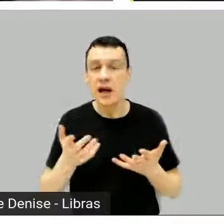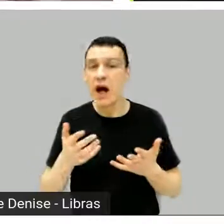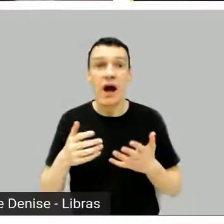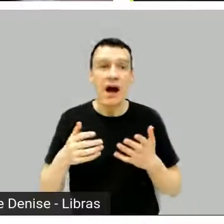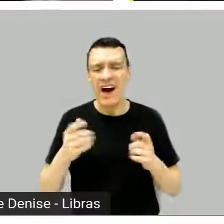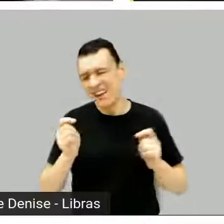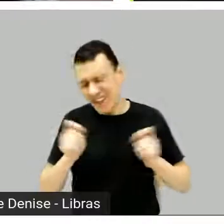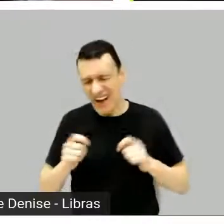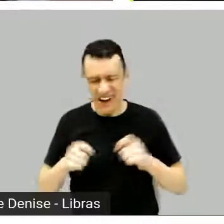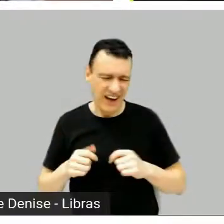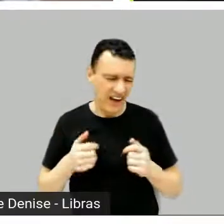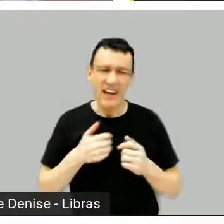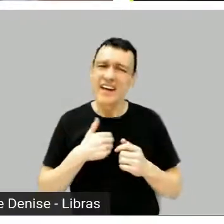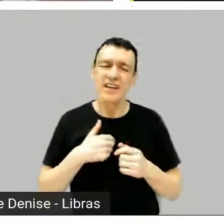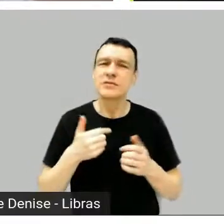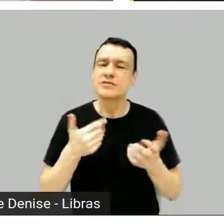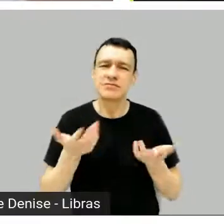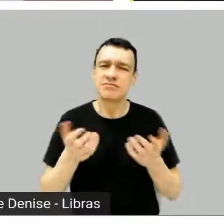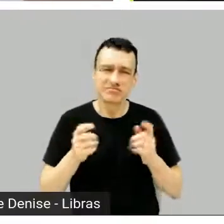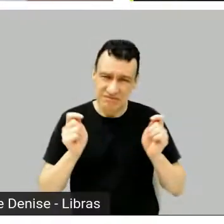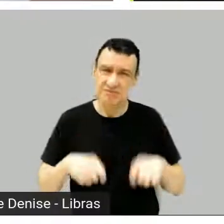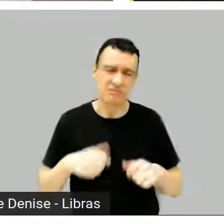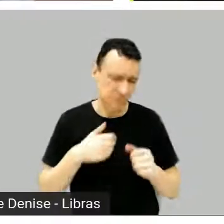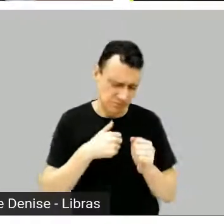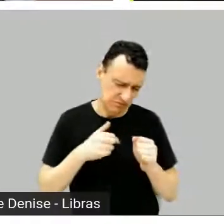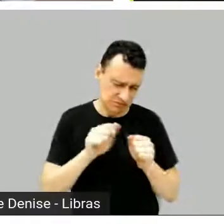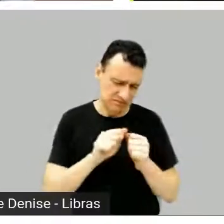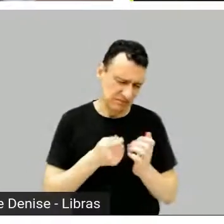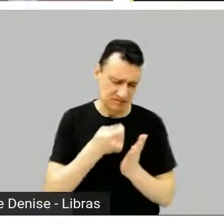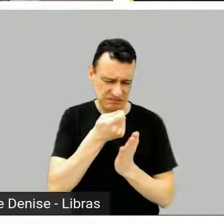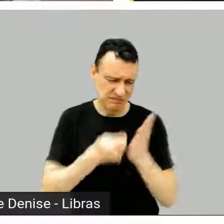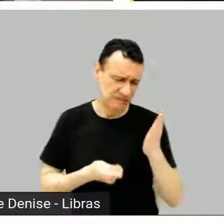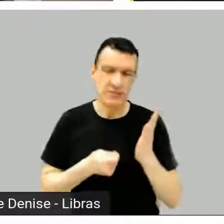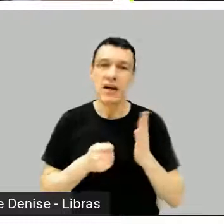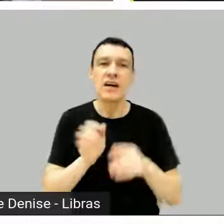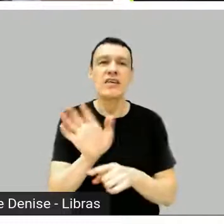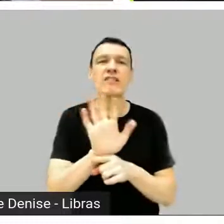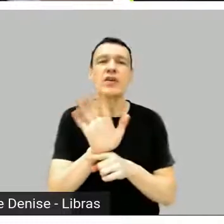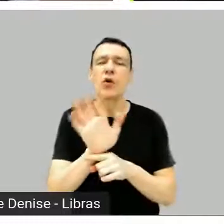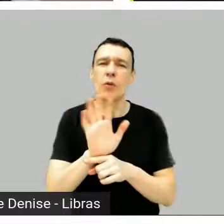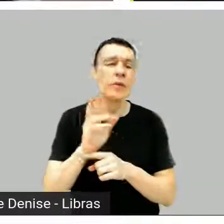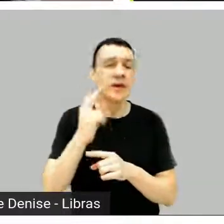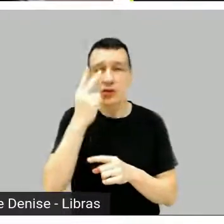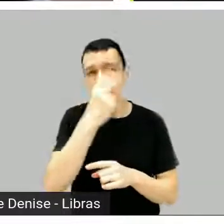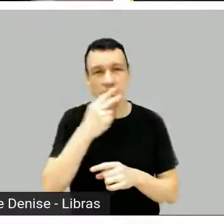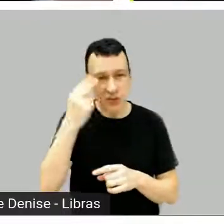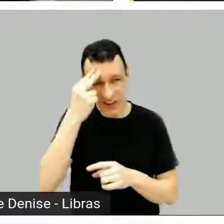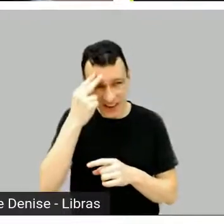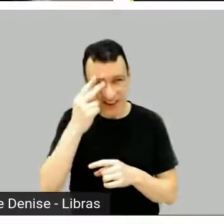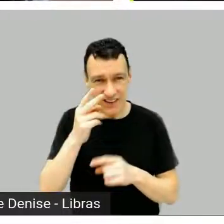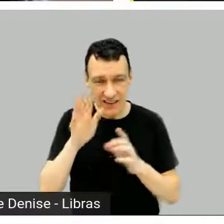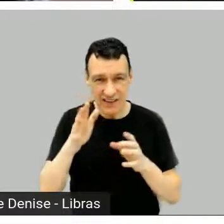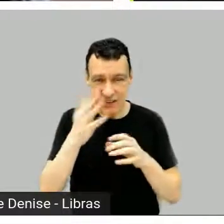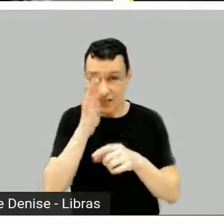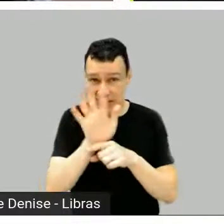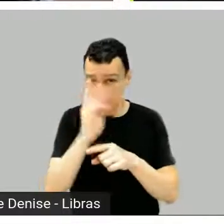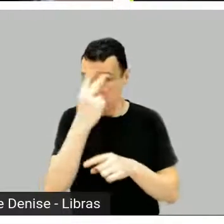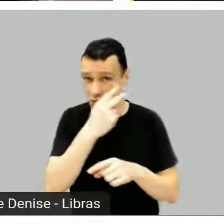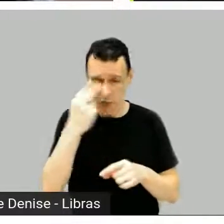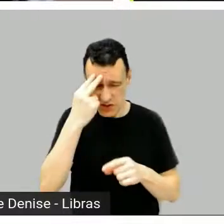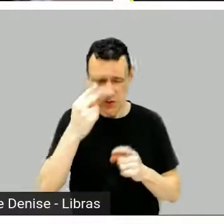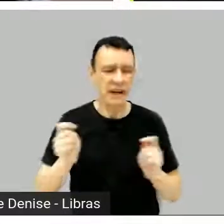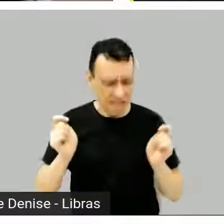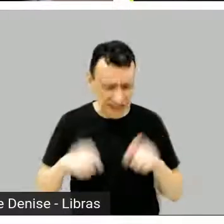ah, faça o seu... o o seu roteiro de longa em sete dias. Ui? Tipo assim, isso é bom para quem, né? Tipo,